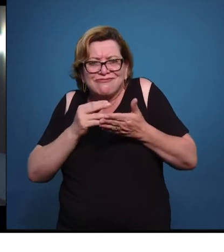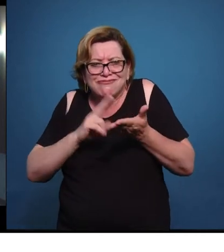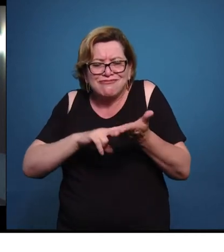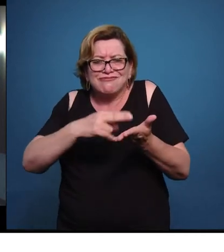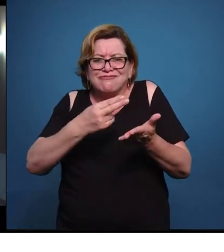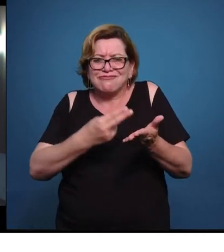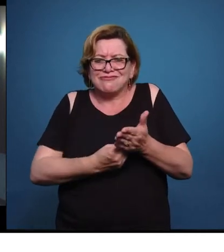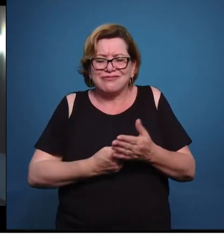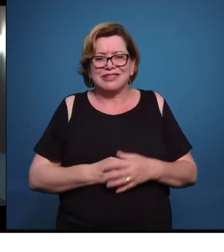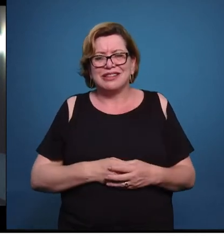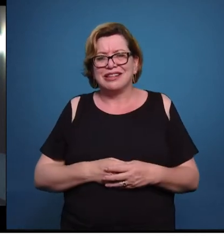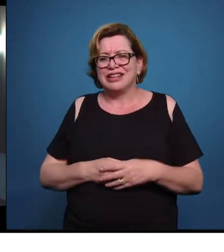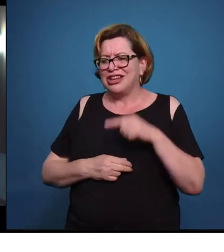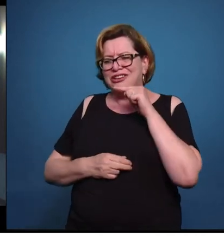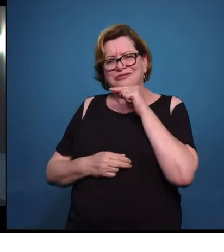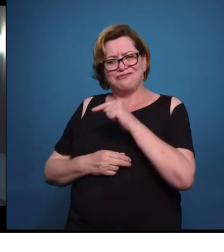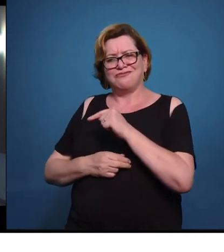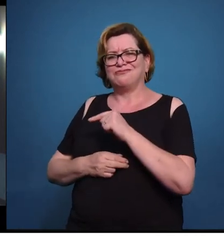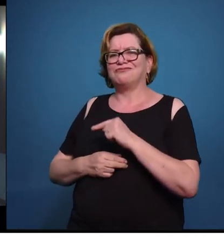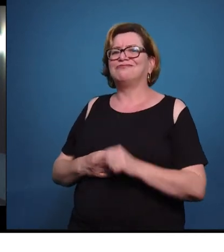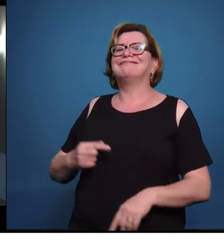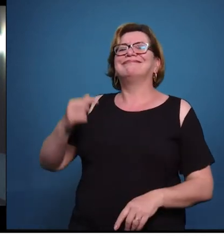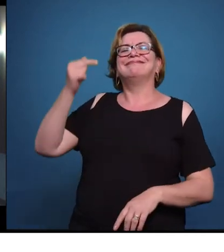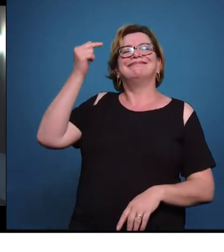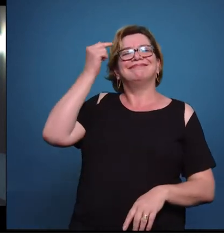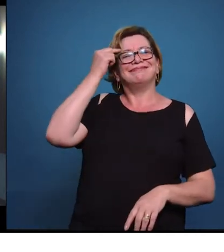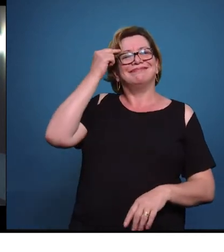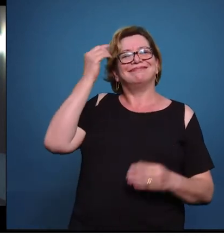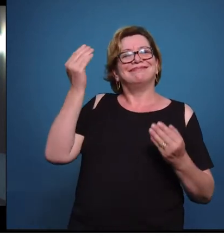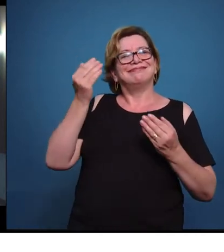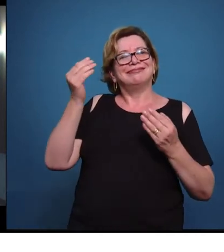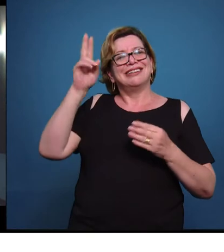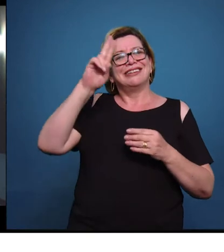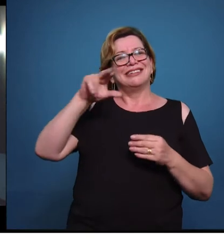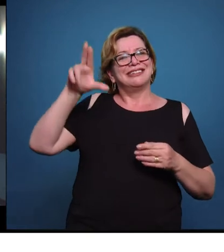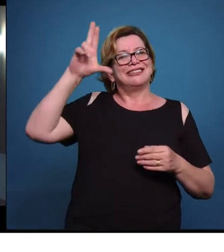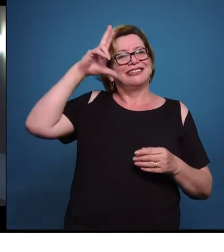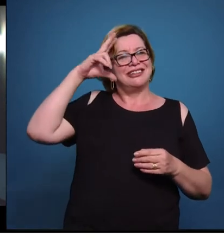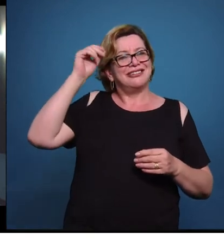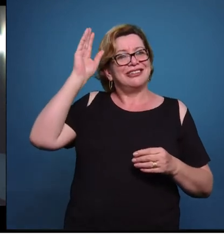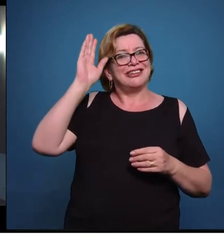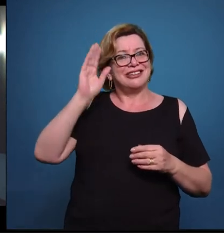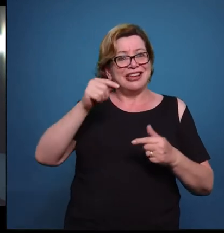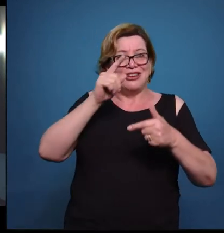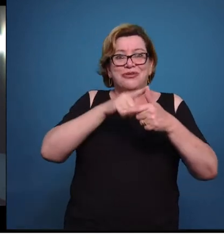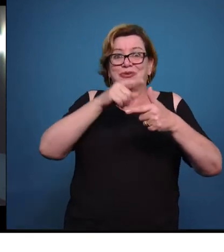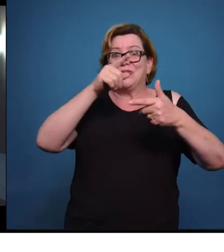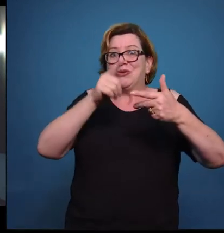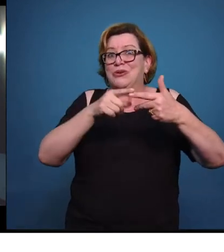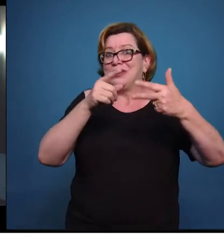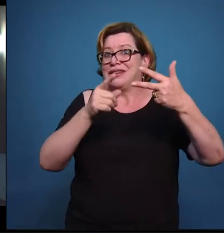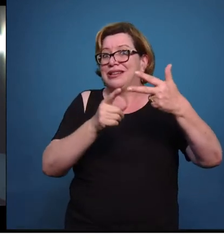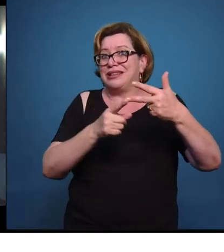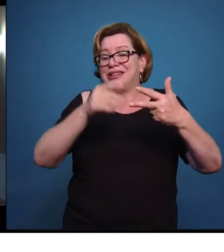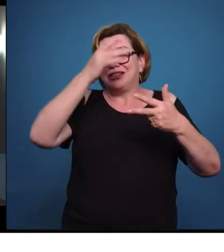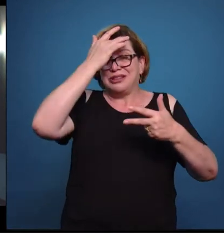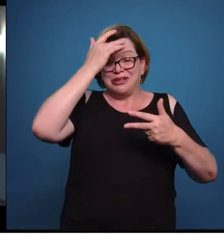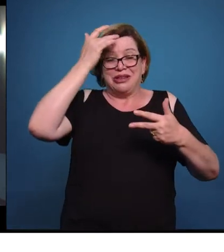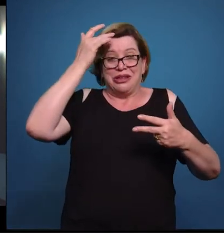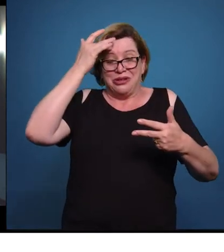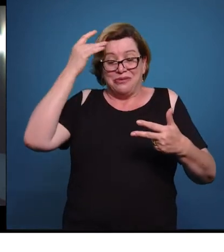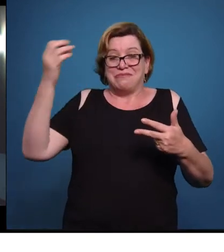você é um dos grandes pensadores da nossa instituição, você sabe disso. E só agora, na nossa conversa, você citou três autores contemporâneos. Michel Maffessoli,